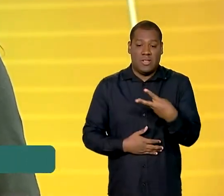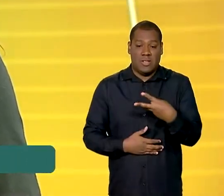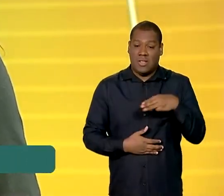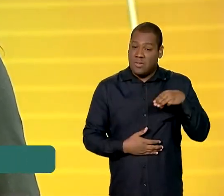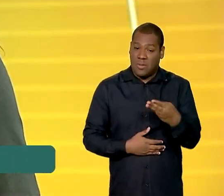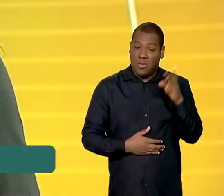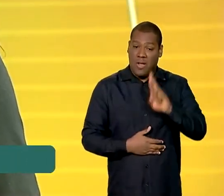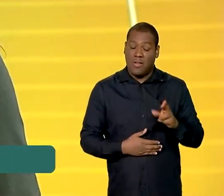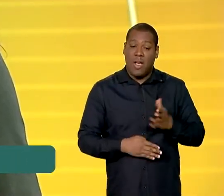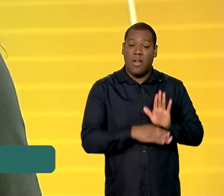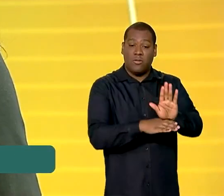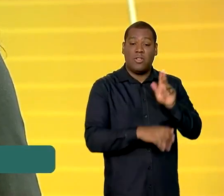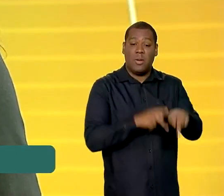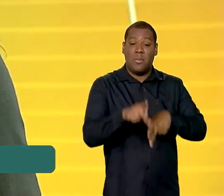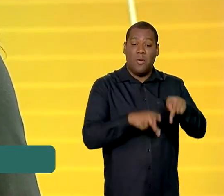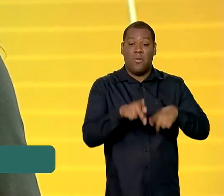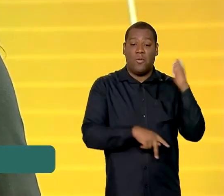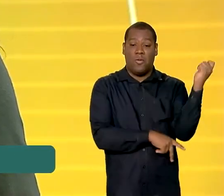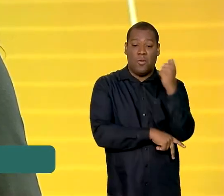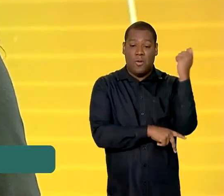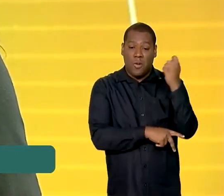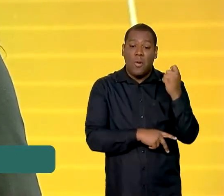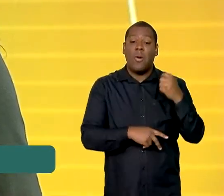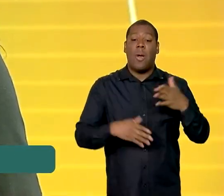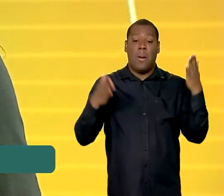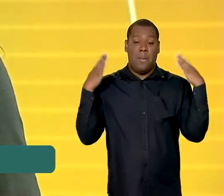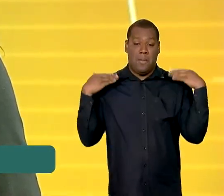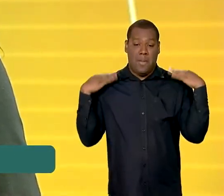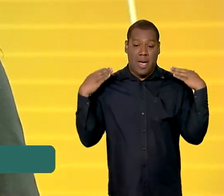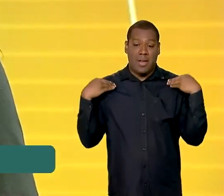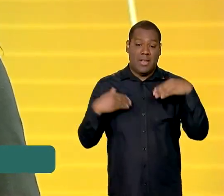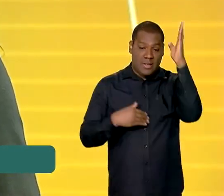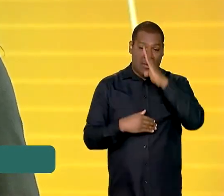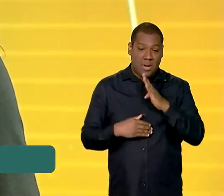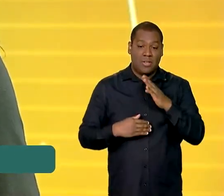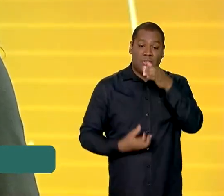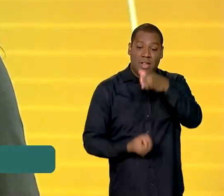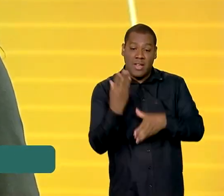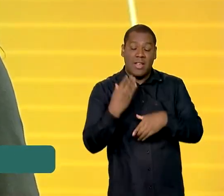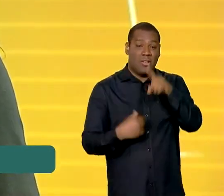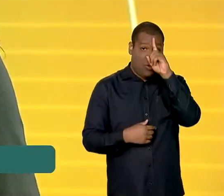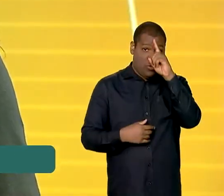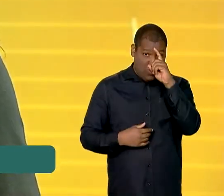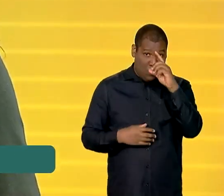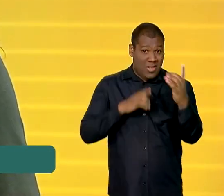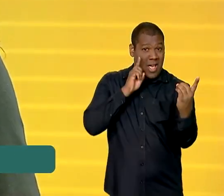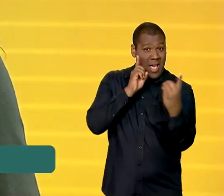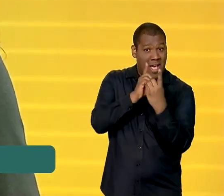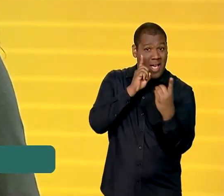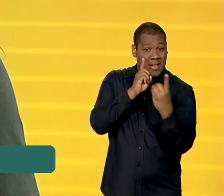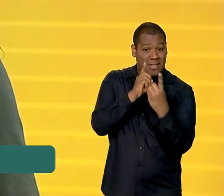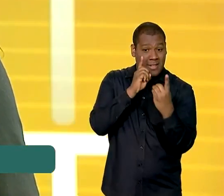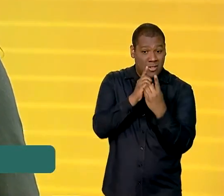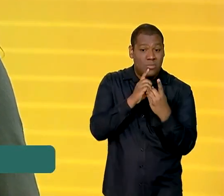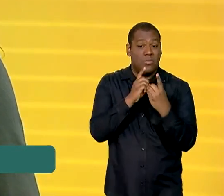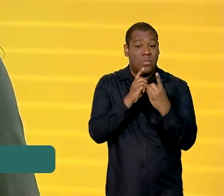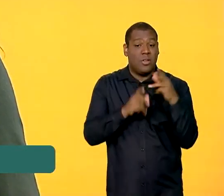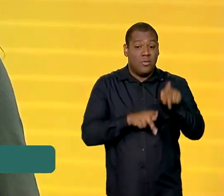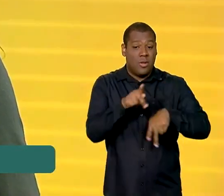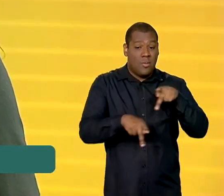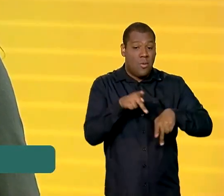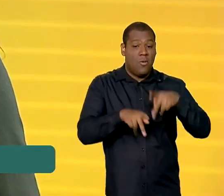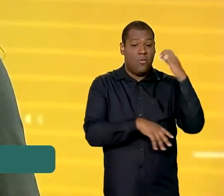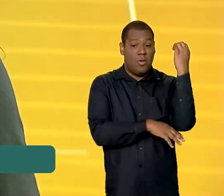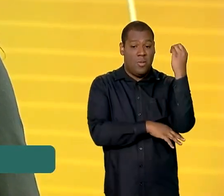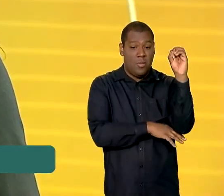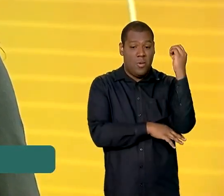gaúcha. E um hospital de campanha da Marinha do Brasil vai reforçar o atendimento na região próxima a Porto Alegre. A